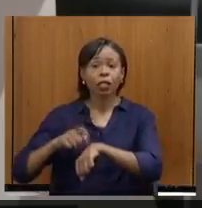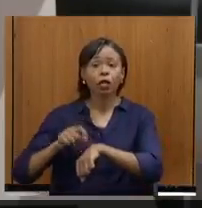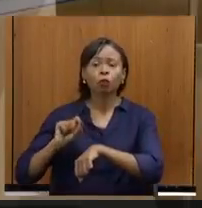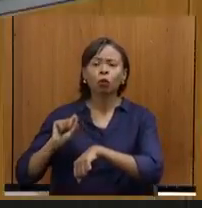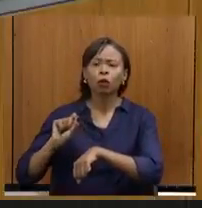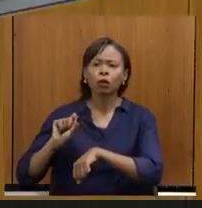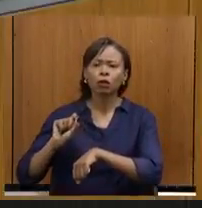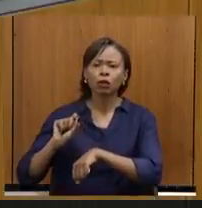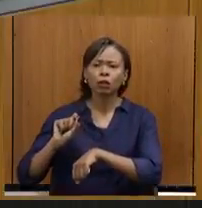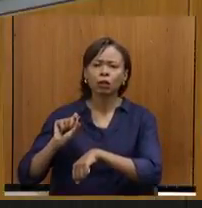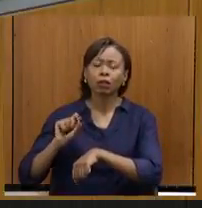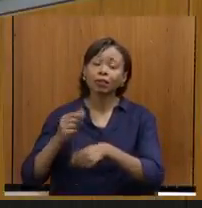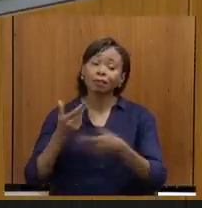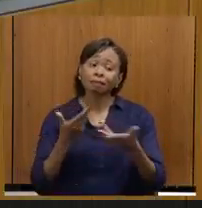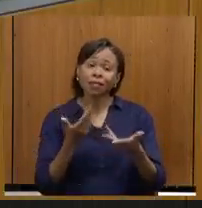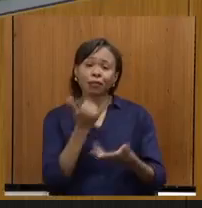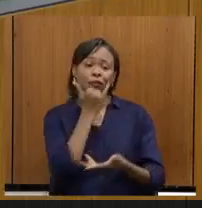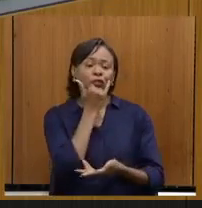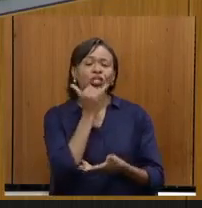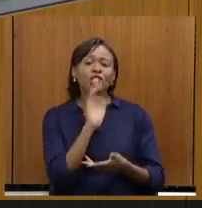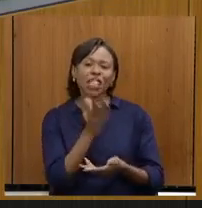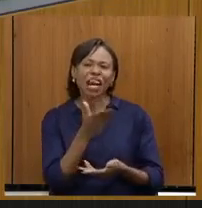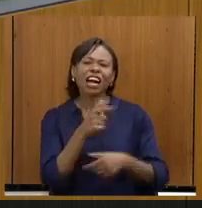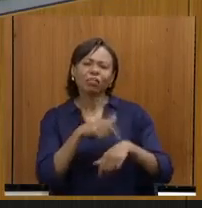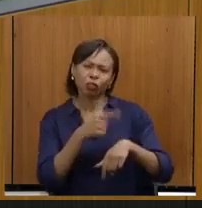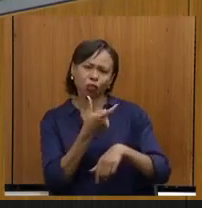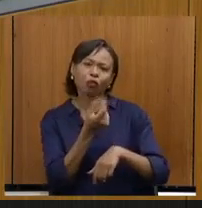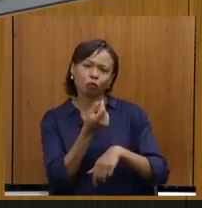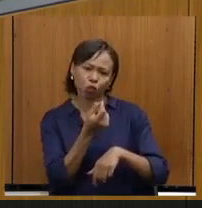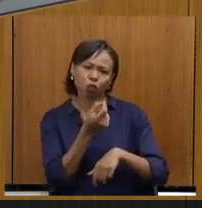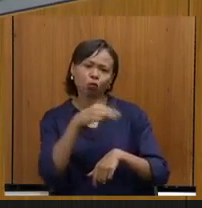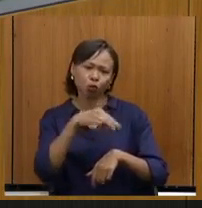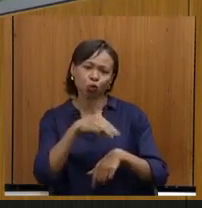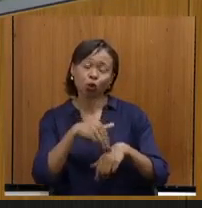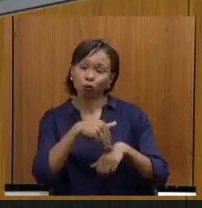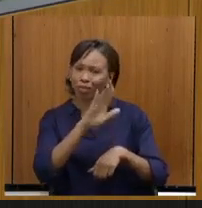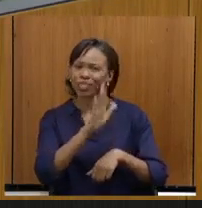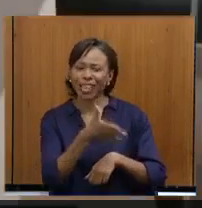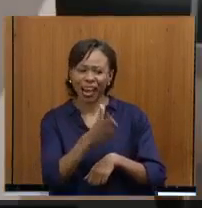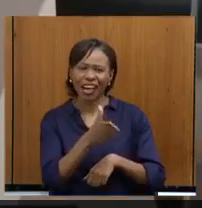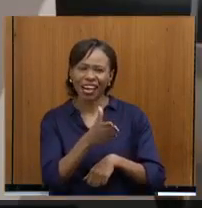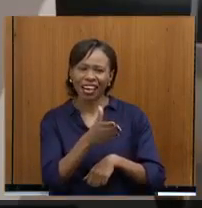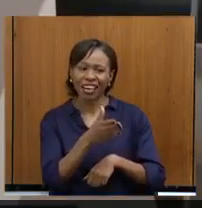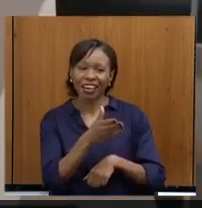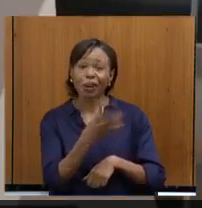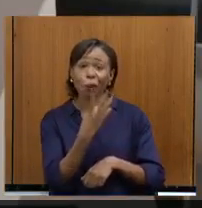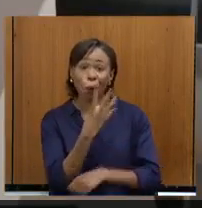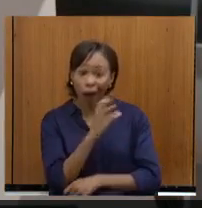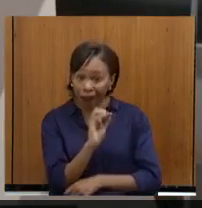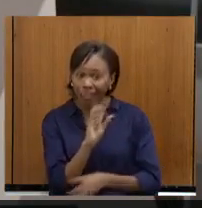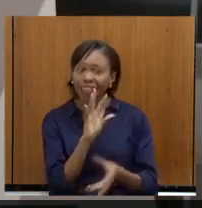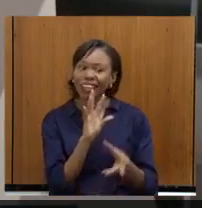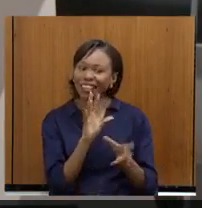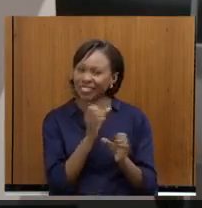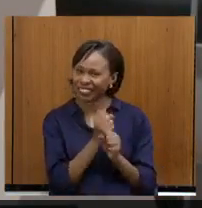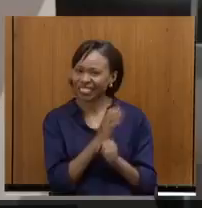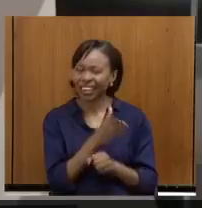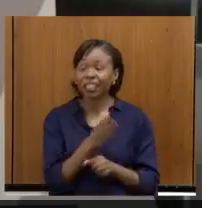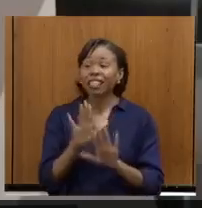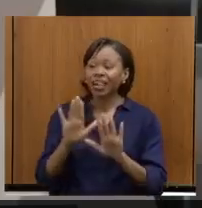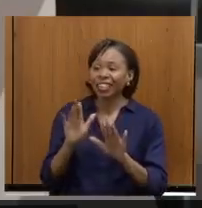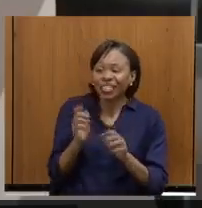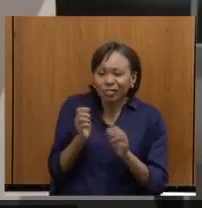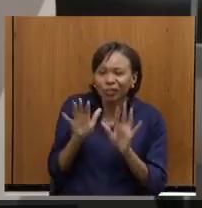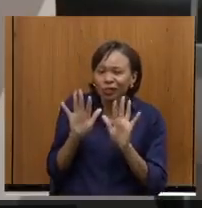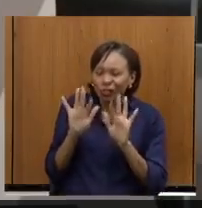Na realidade, secretário, nós já passamos mais 20 minutos. Já passamos? 40 minutos, fala já, mas... Não, não, mas agora estou